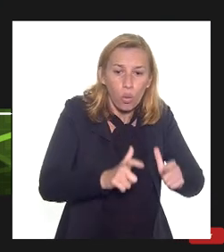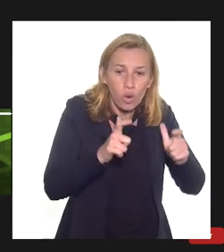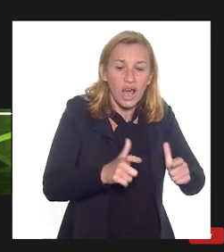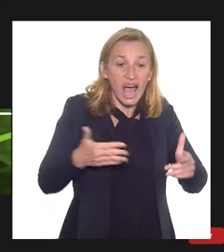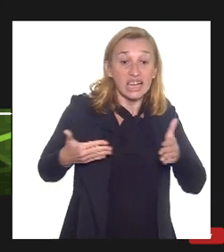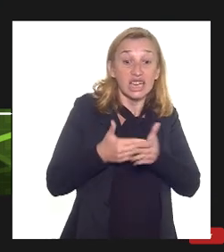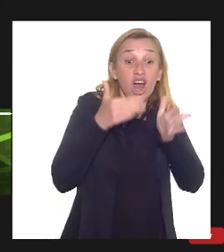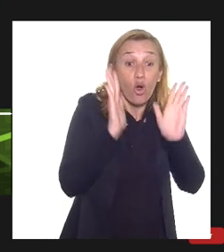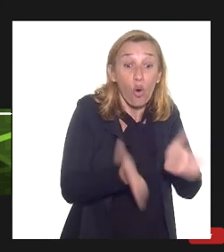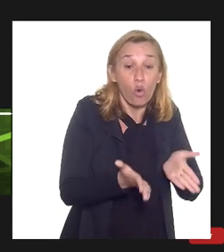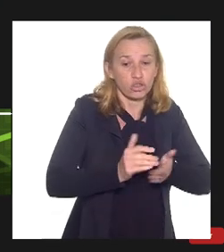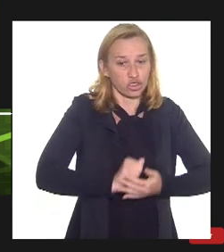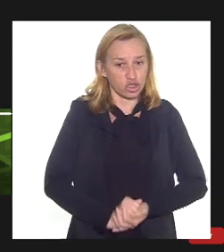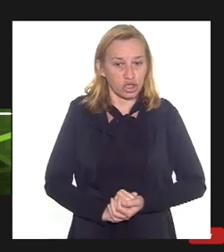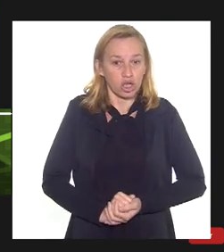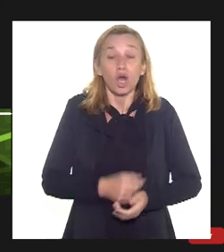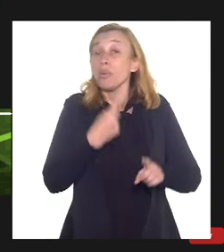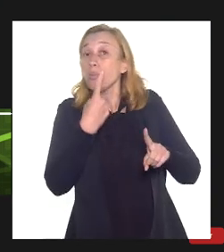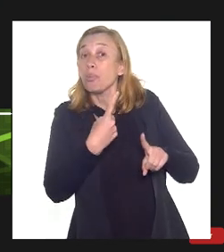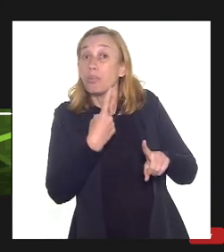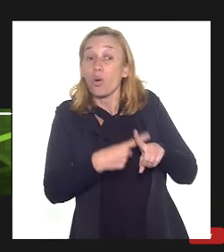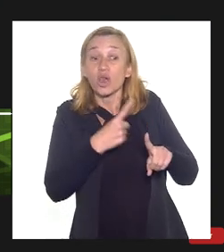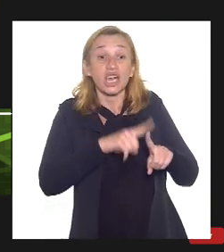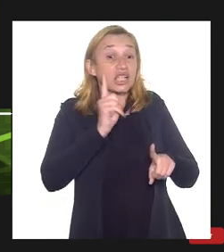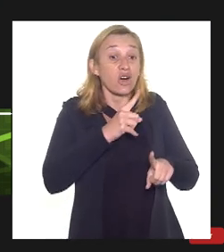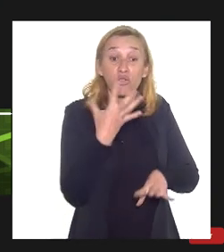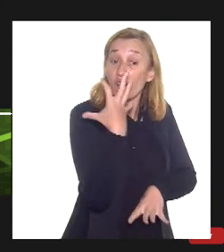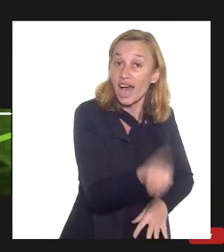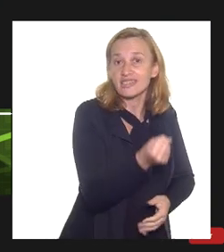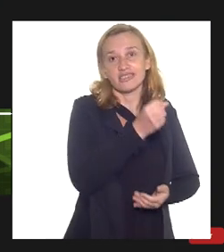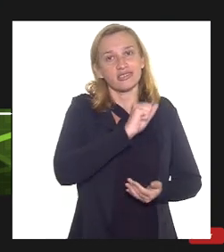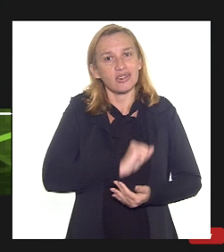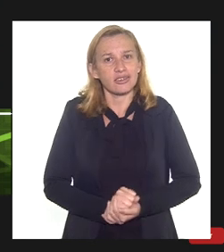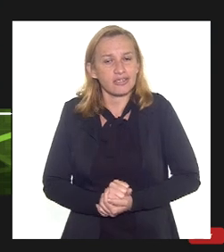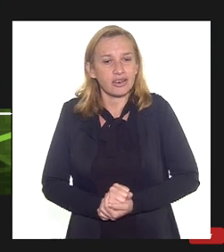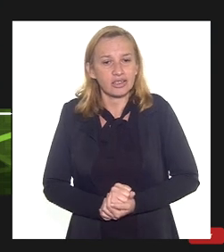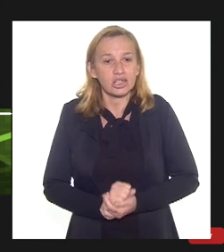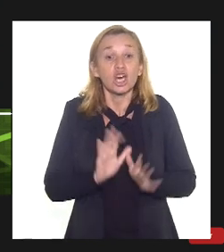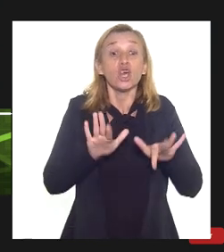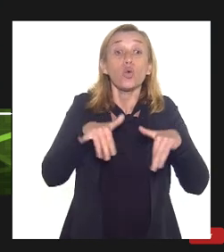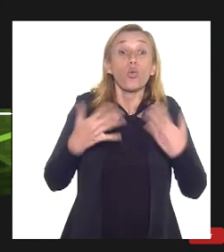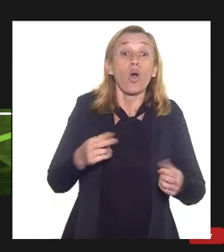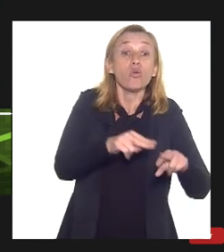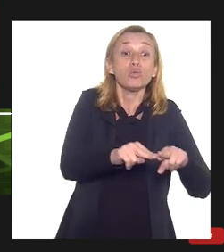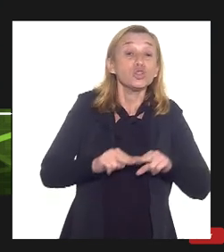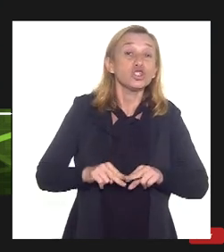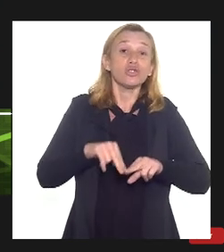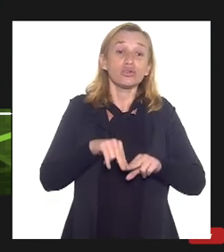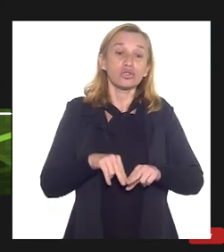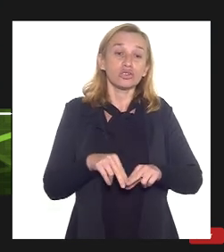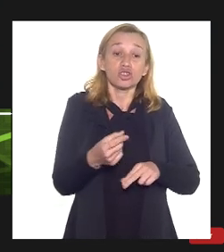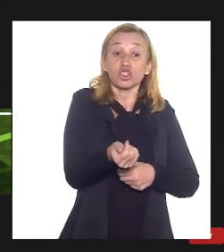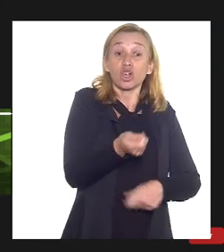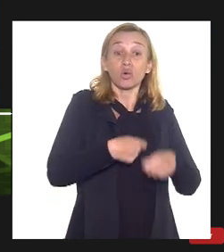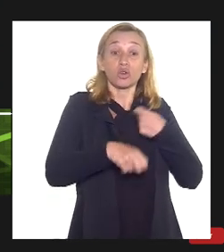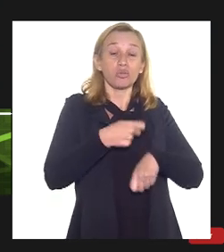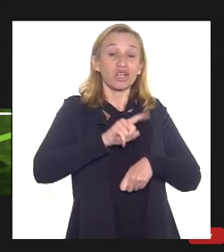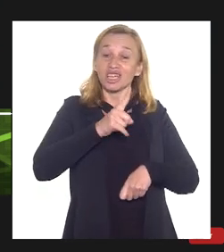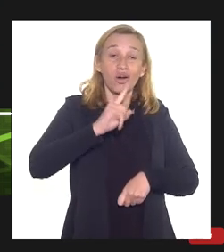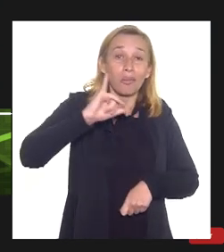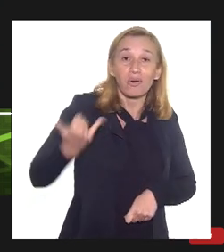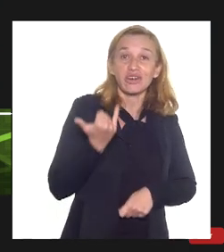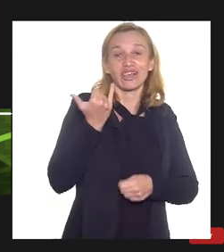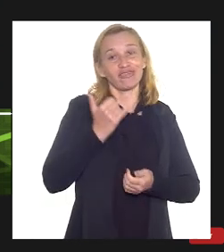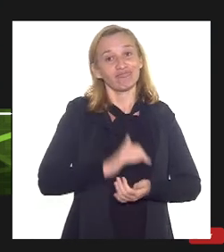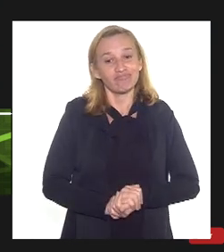até hoje porque ela não foi considerada e quais os motivos da opção econômica de não aproveitá-la